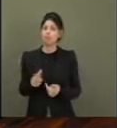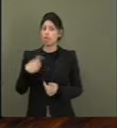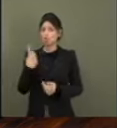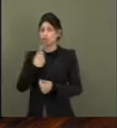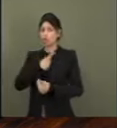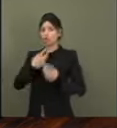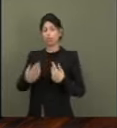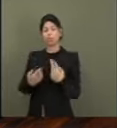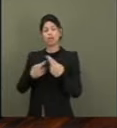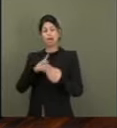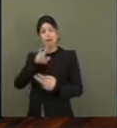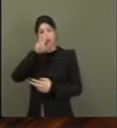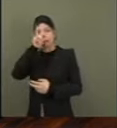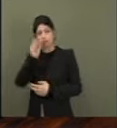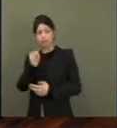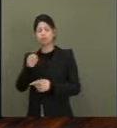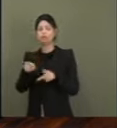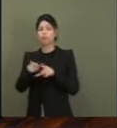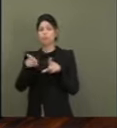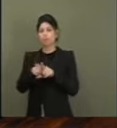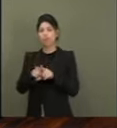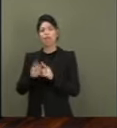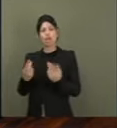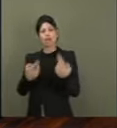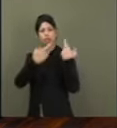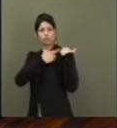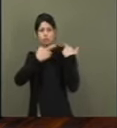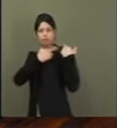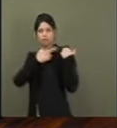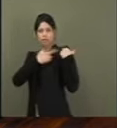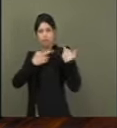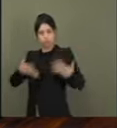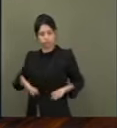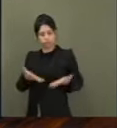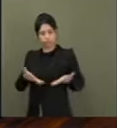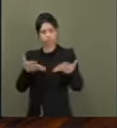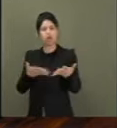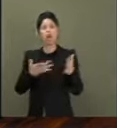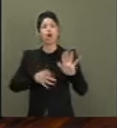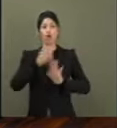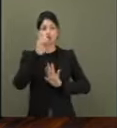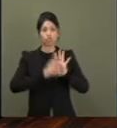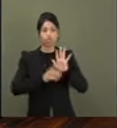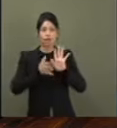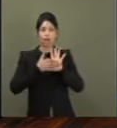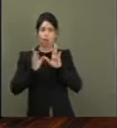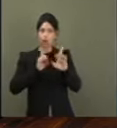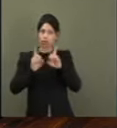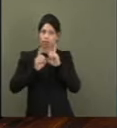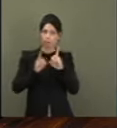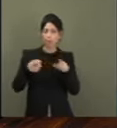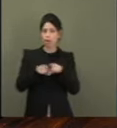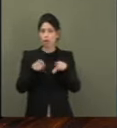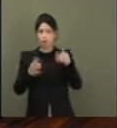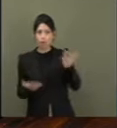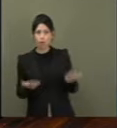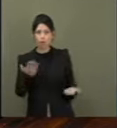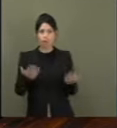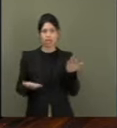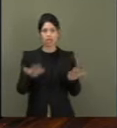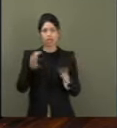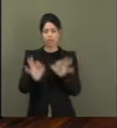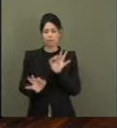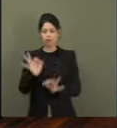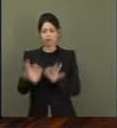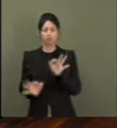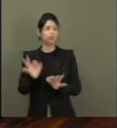dever incentivar a ponderação, o diálogo, a fraternidade, o equilíbrio e a justiça.